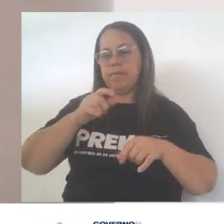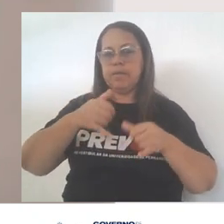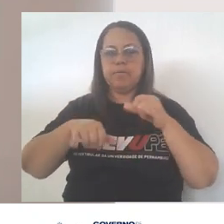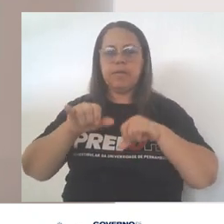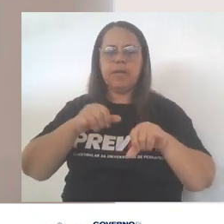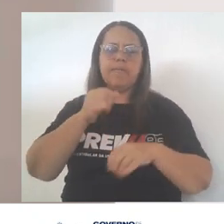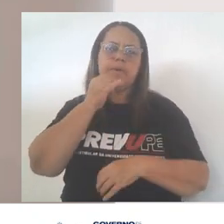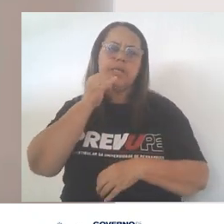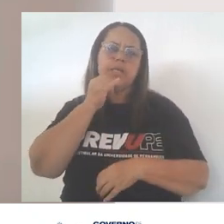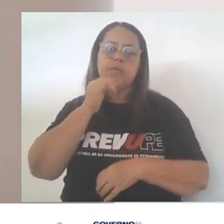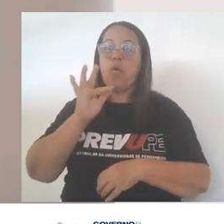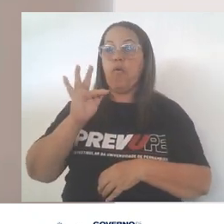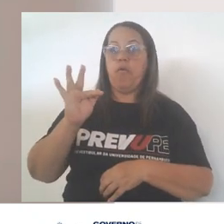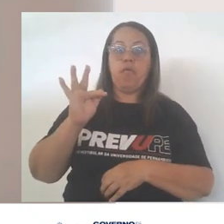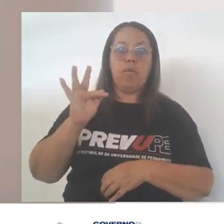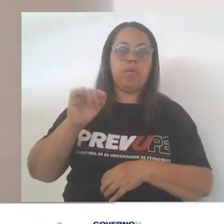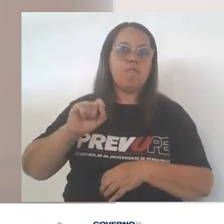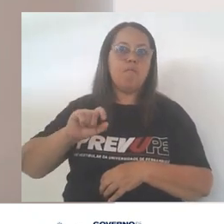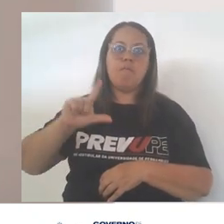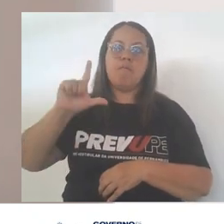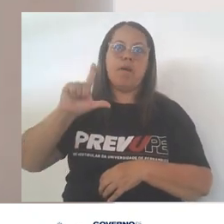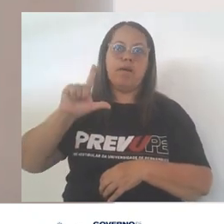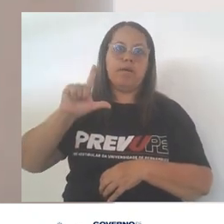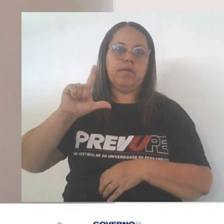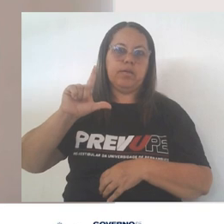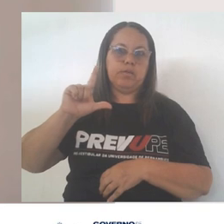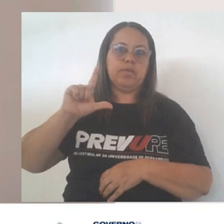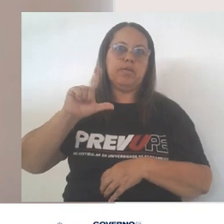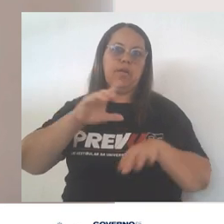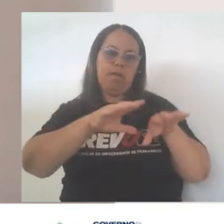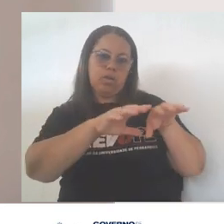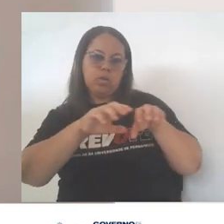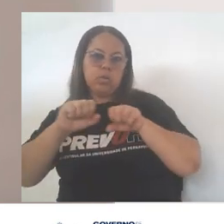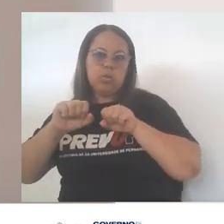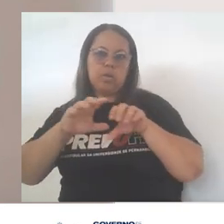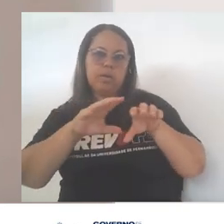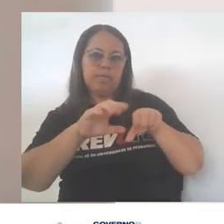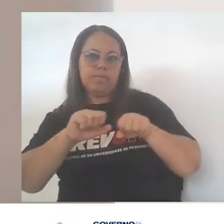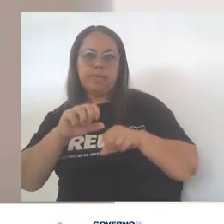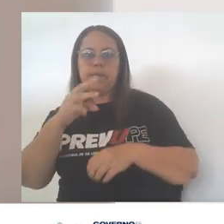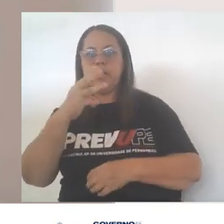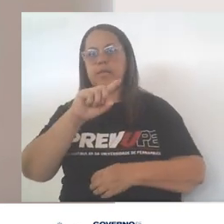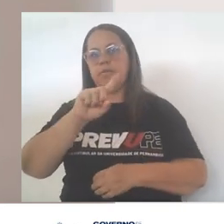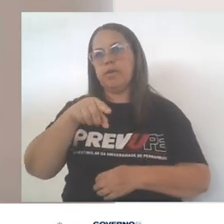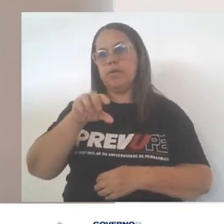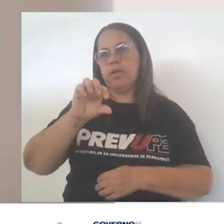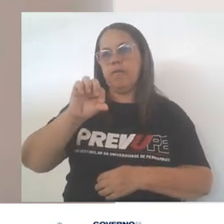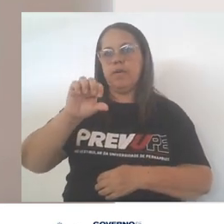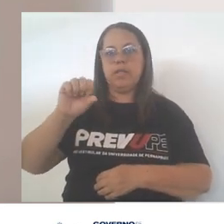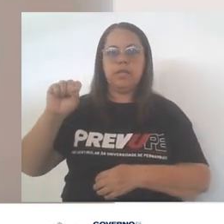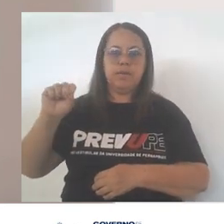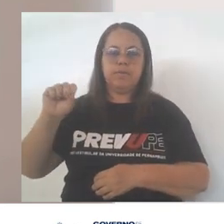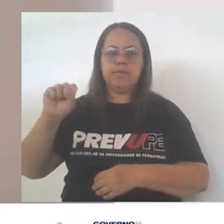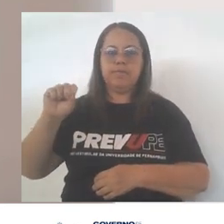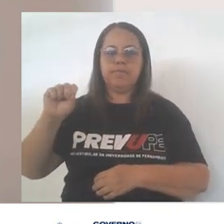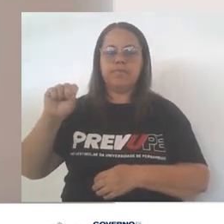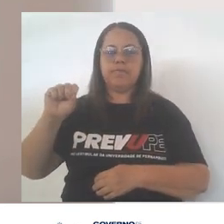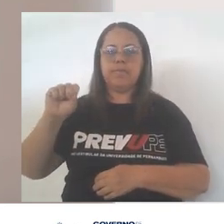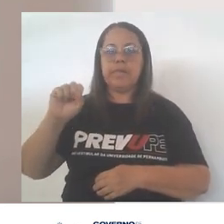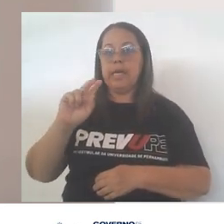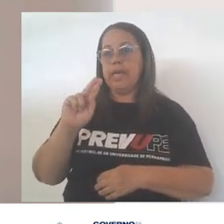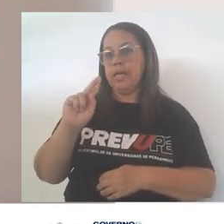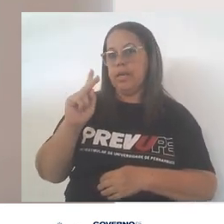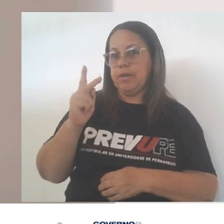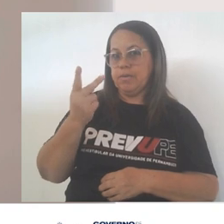eletronegativo é o flúor, com um valor de eletronegatividade de 3,98. E o hidrogênio é